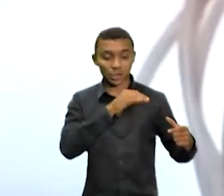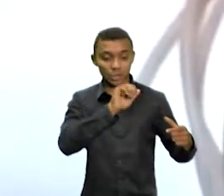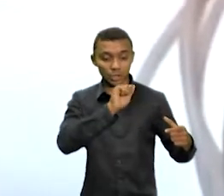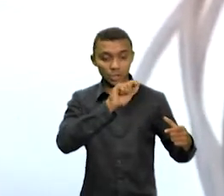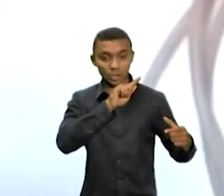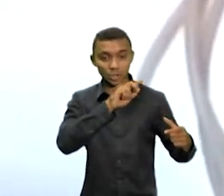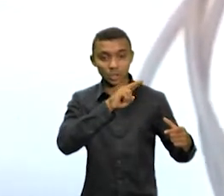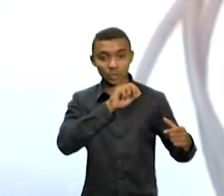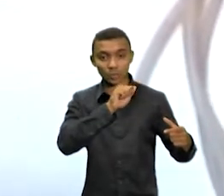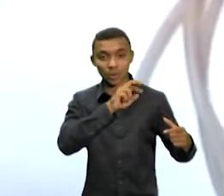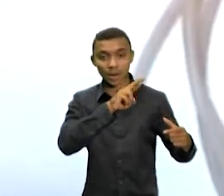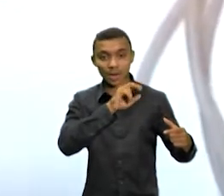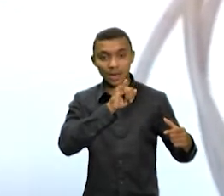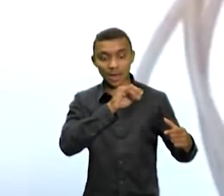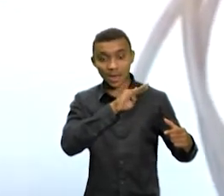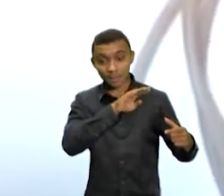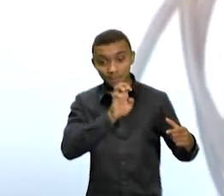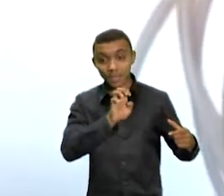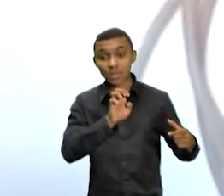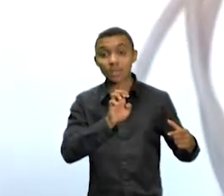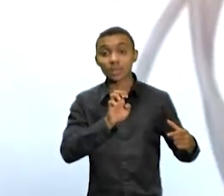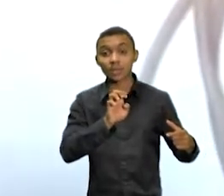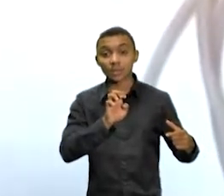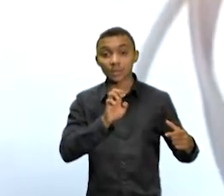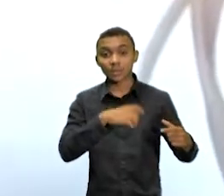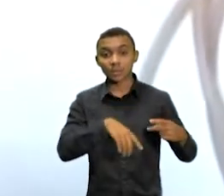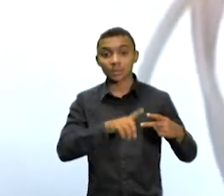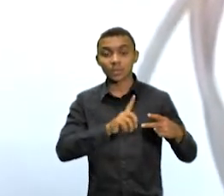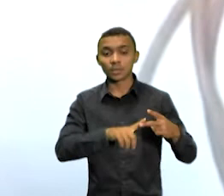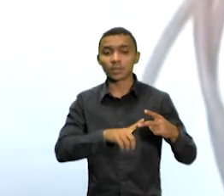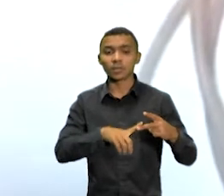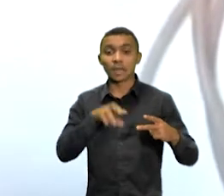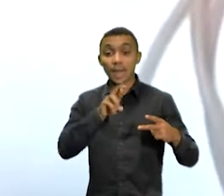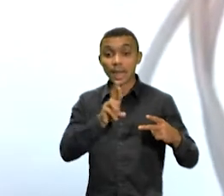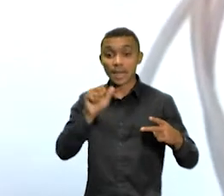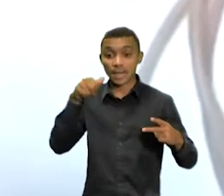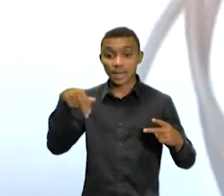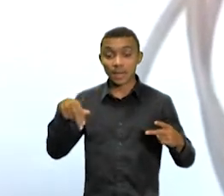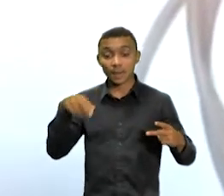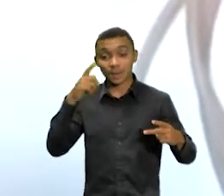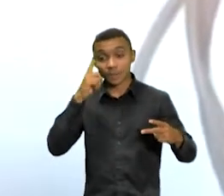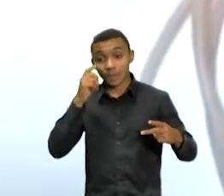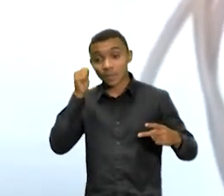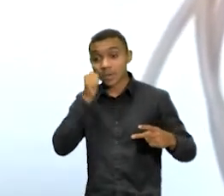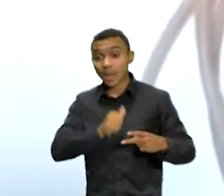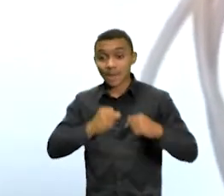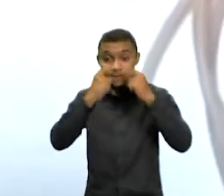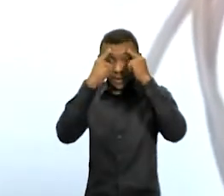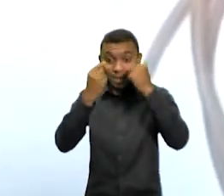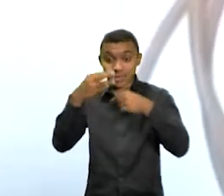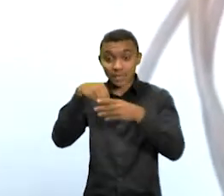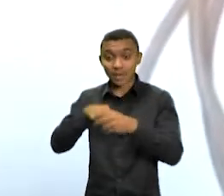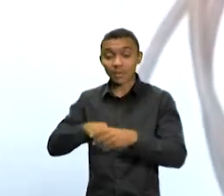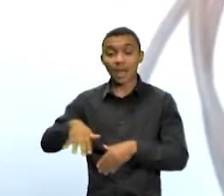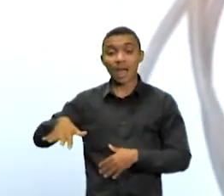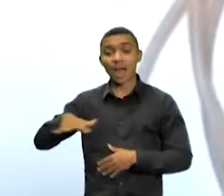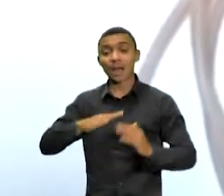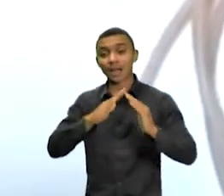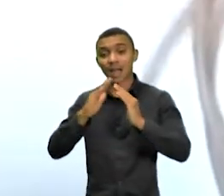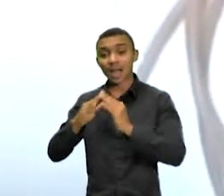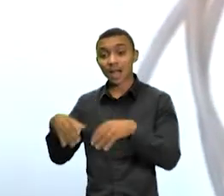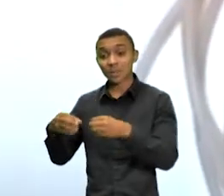Bapodi-Ceará e a gente tem a Chapada do Bapodi, Rio Grande do Norte. A violência contra essas mulheres que vivem nesse campo é